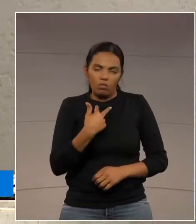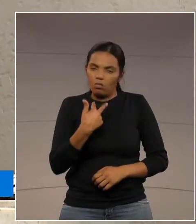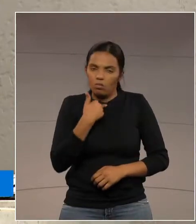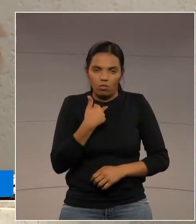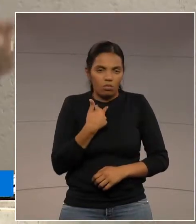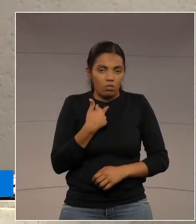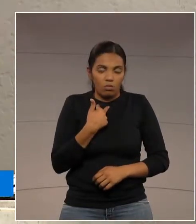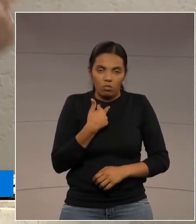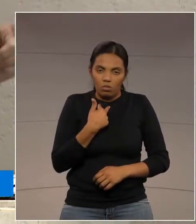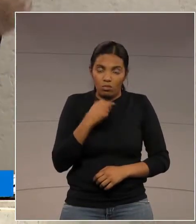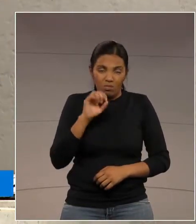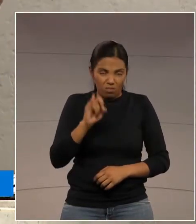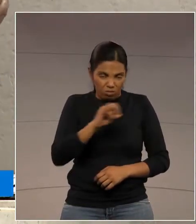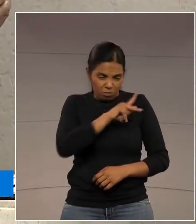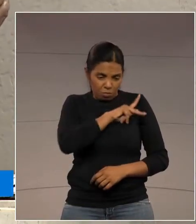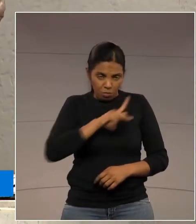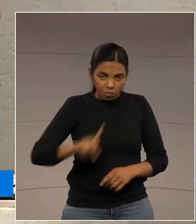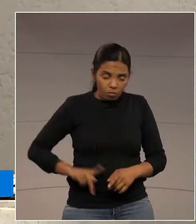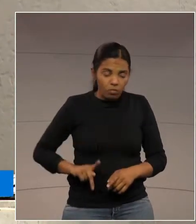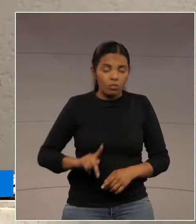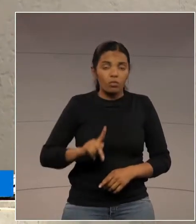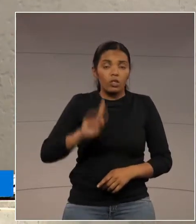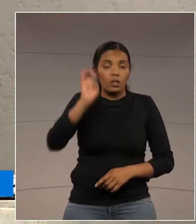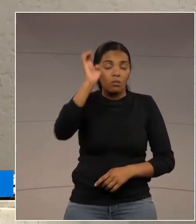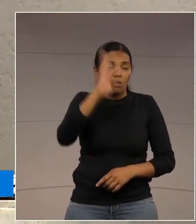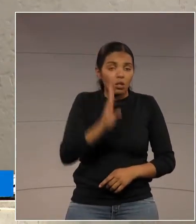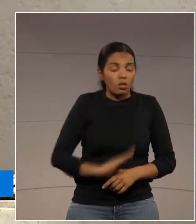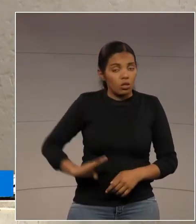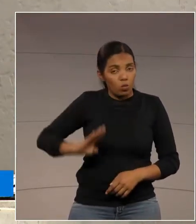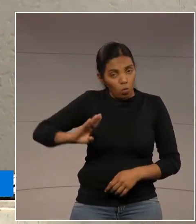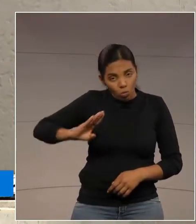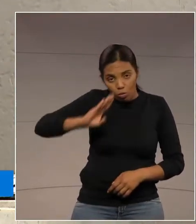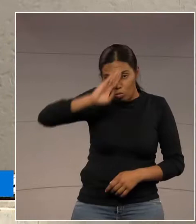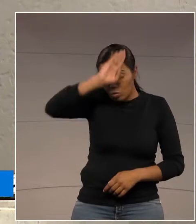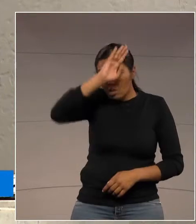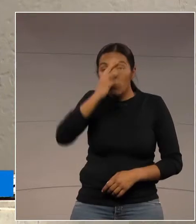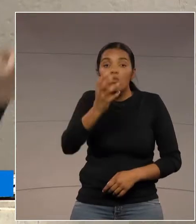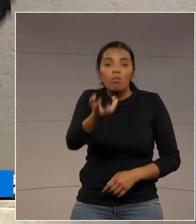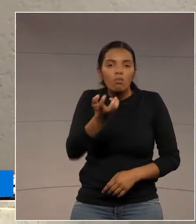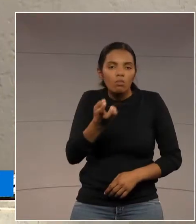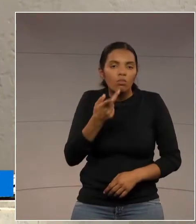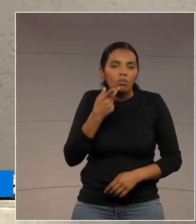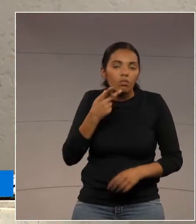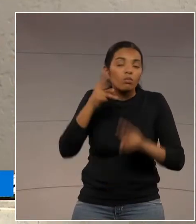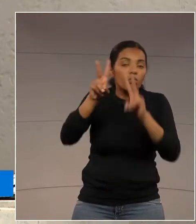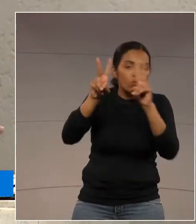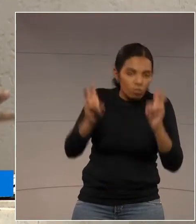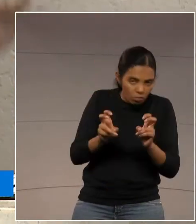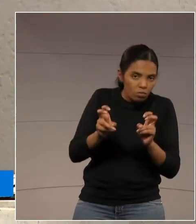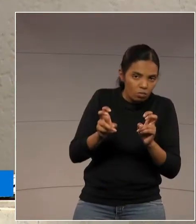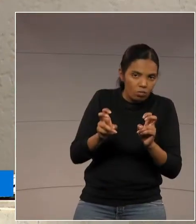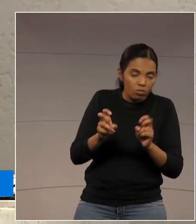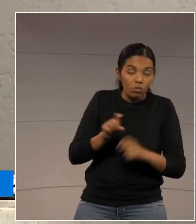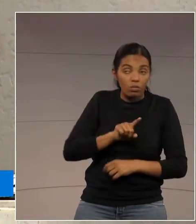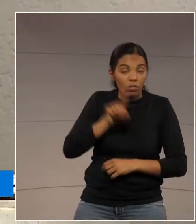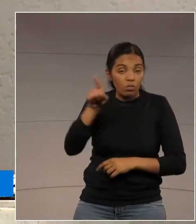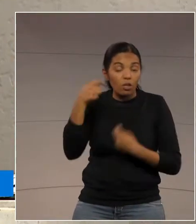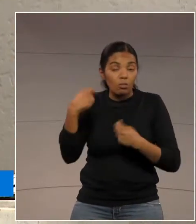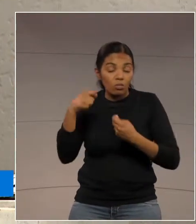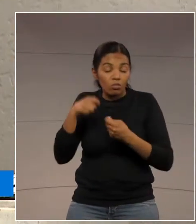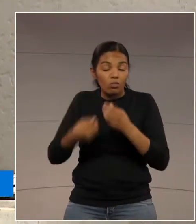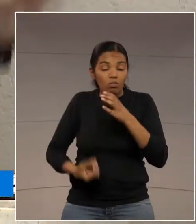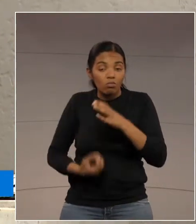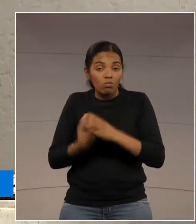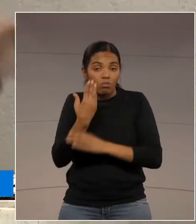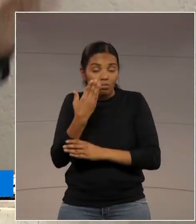Se o presidente da República, Jair Bolsonaro, quiser tratar desse tema, ele tem que enviar ao Congresso Nacional